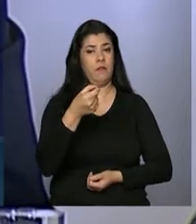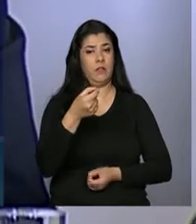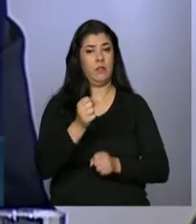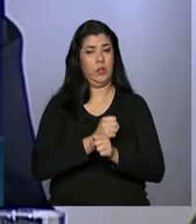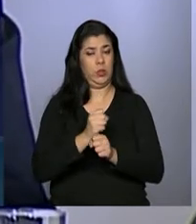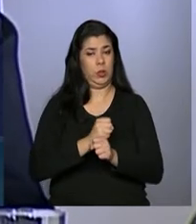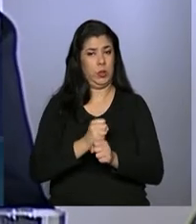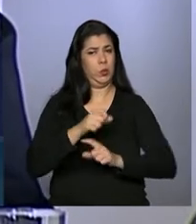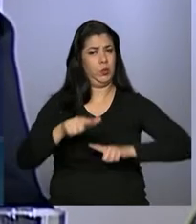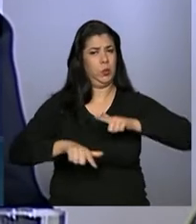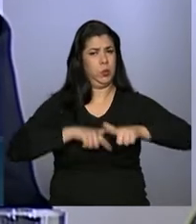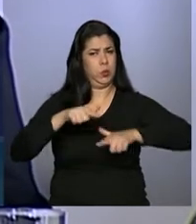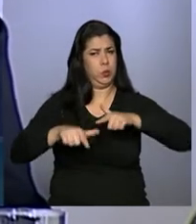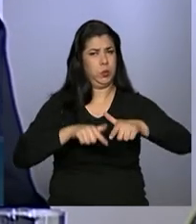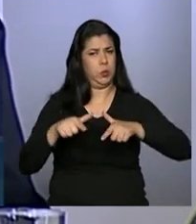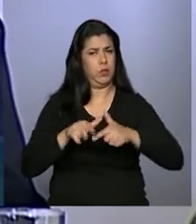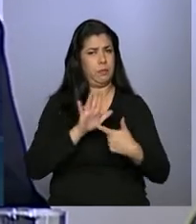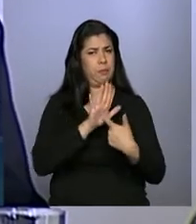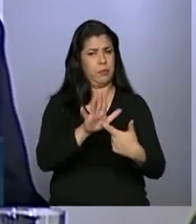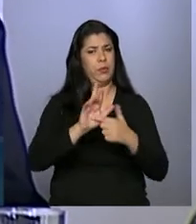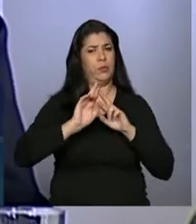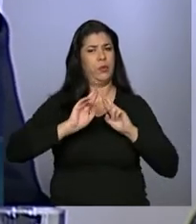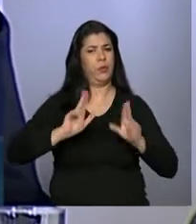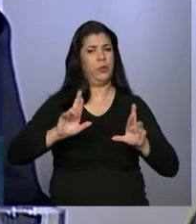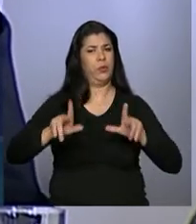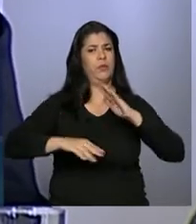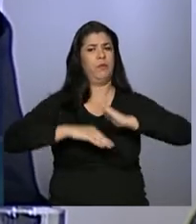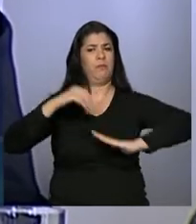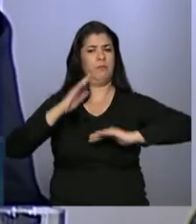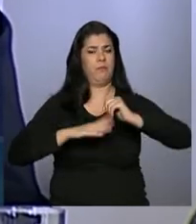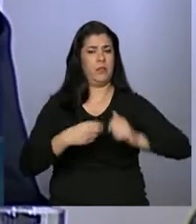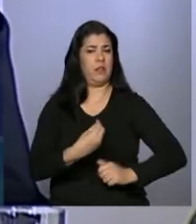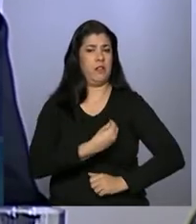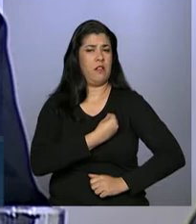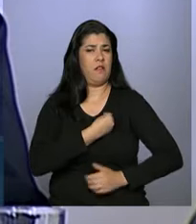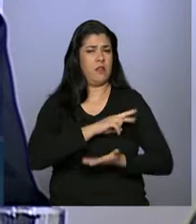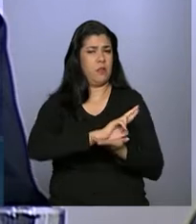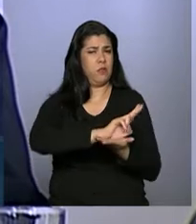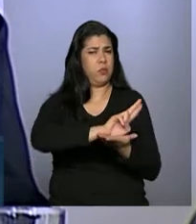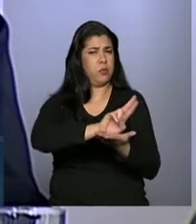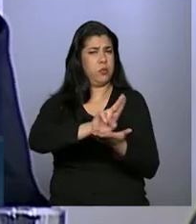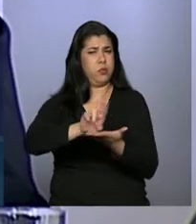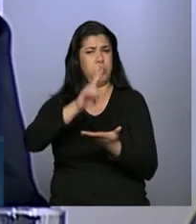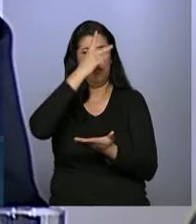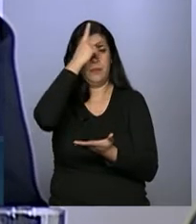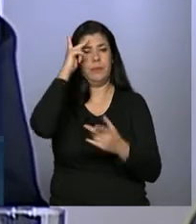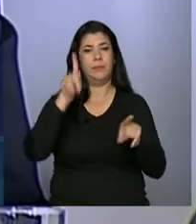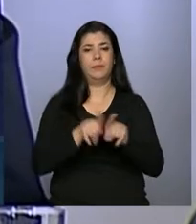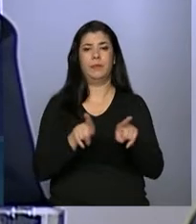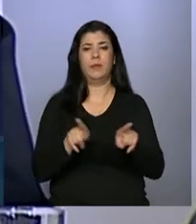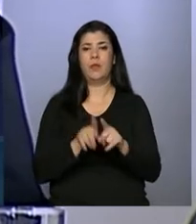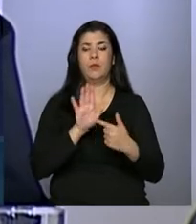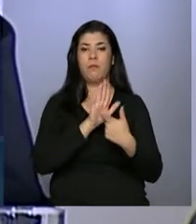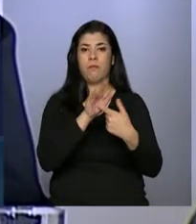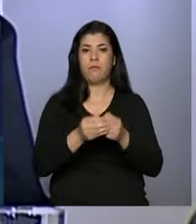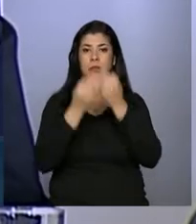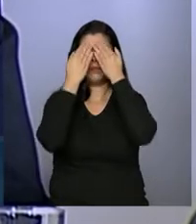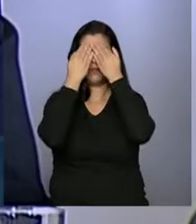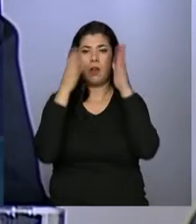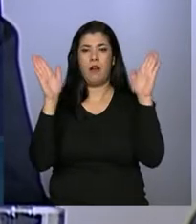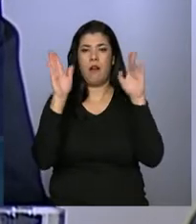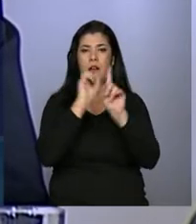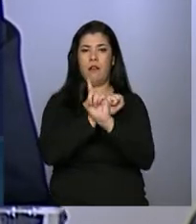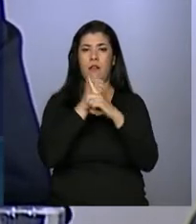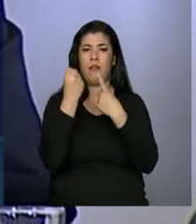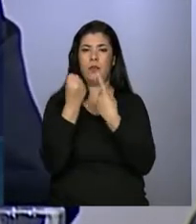atuação que fizeram uma enorme diferença na vida de milhares de pessoas e que abriram os olhos de uma